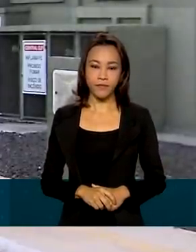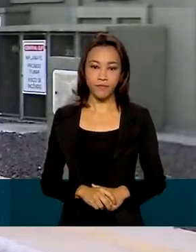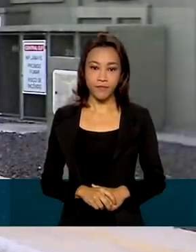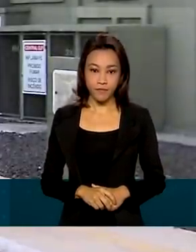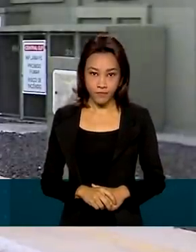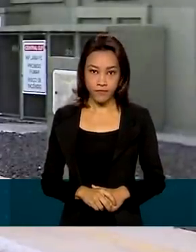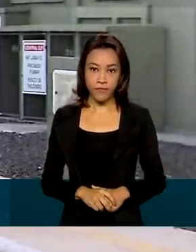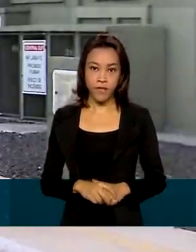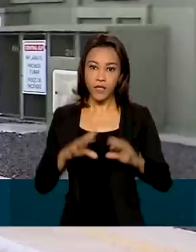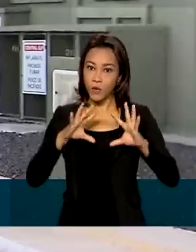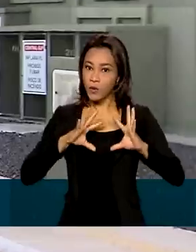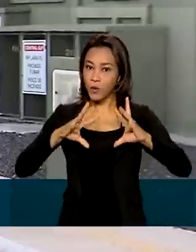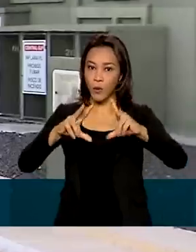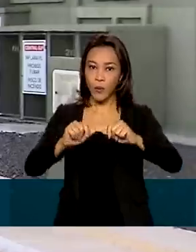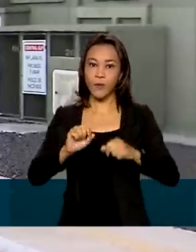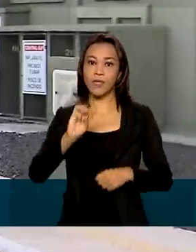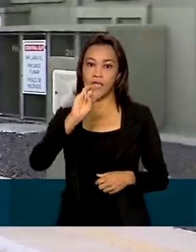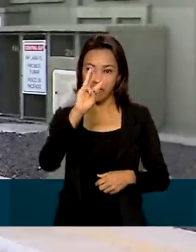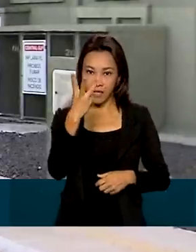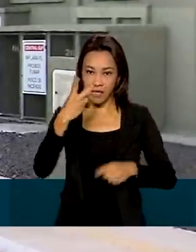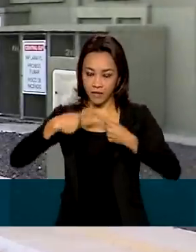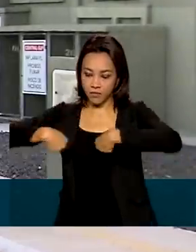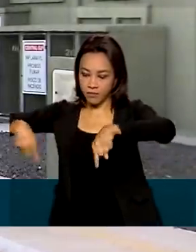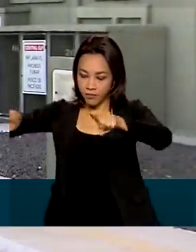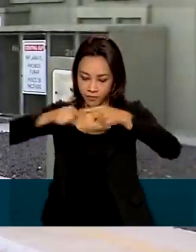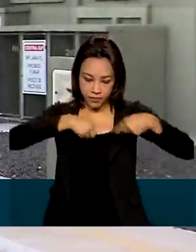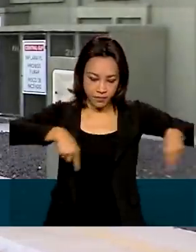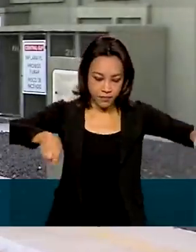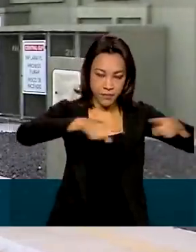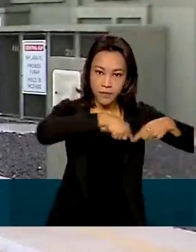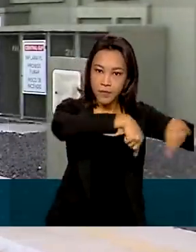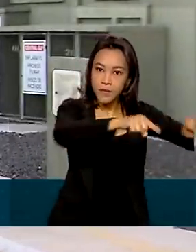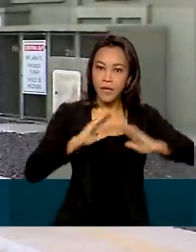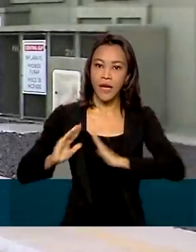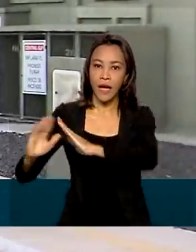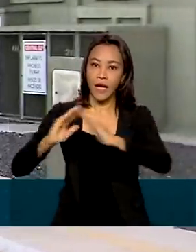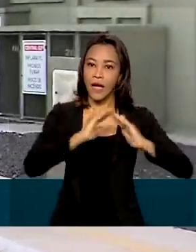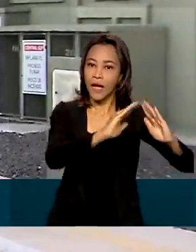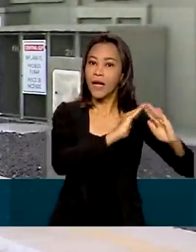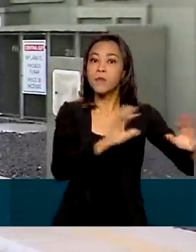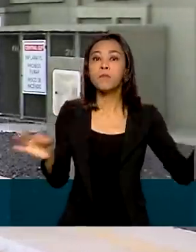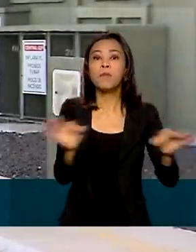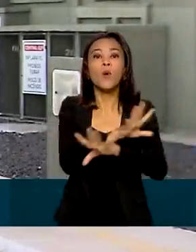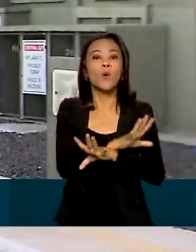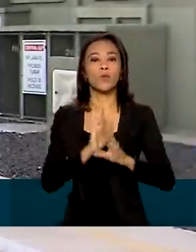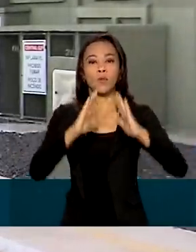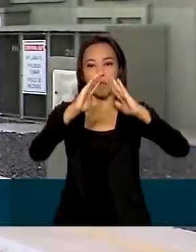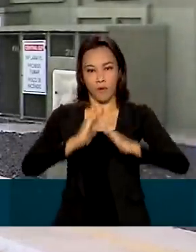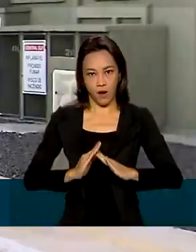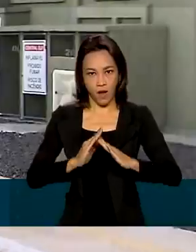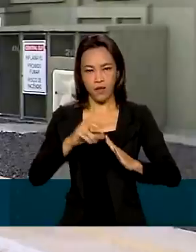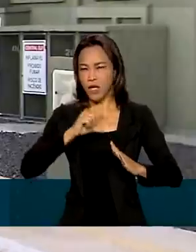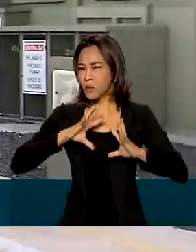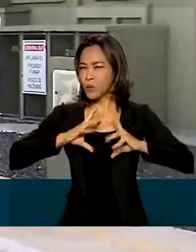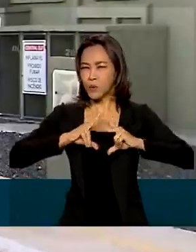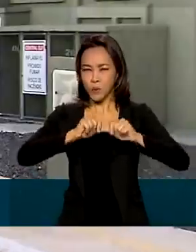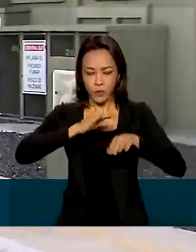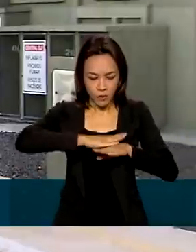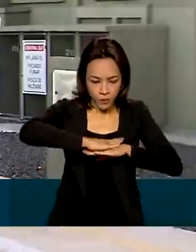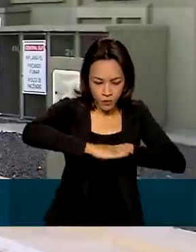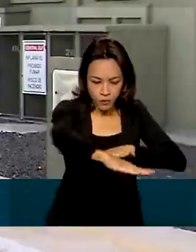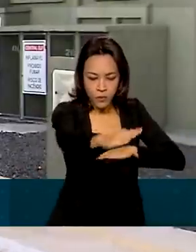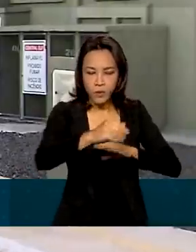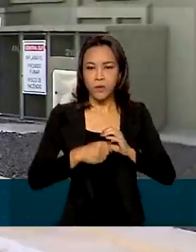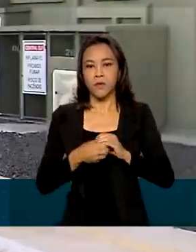Renata, todos esses três conjuntos habitacionais estão prontos para morar. Com infraestrutura completa, como pavimentação, água,